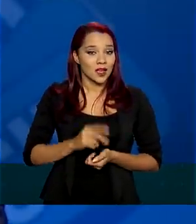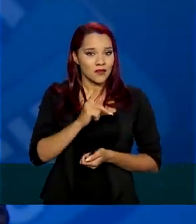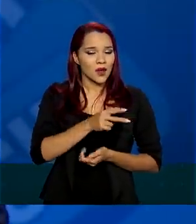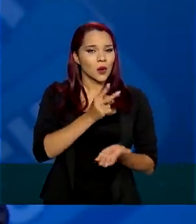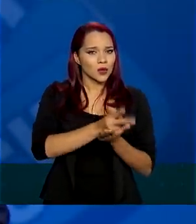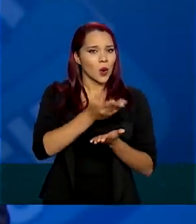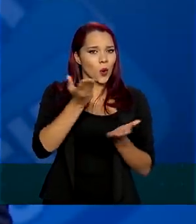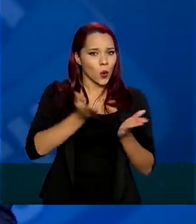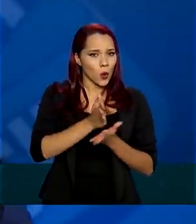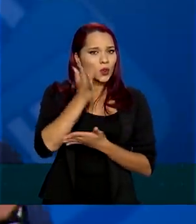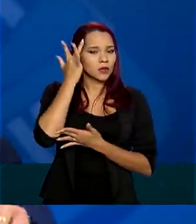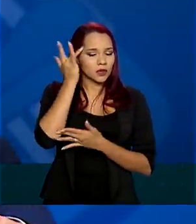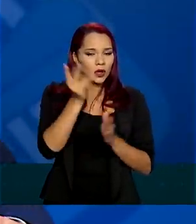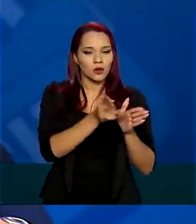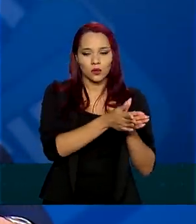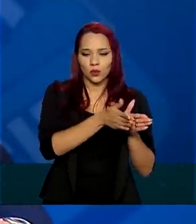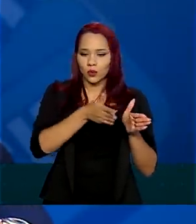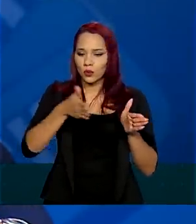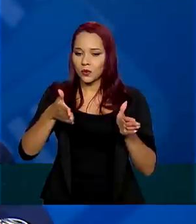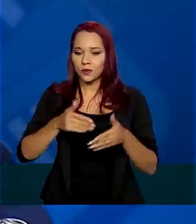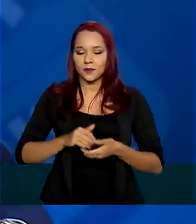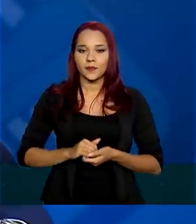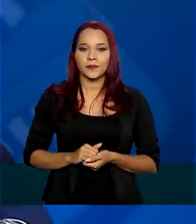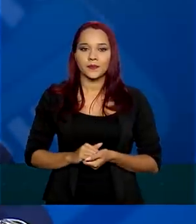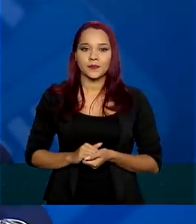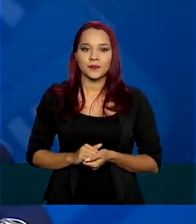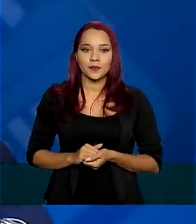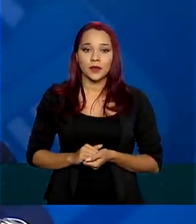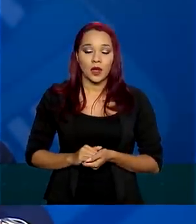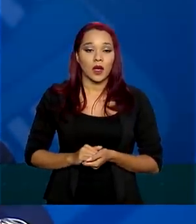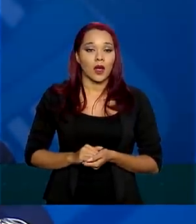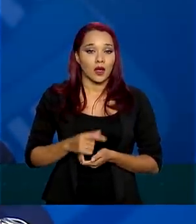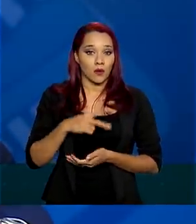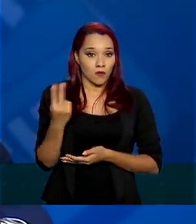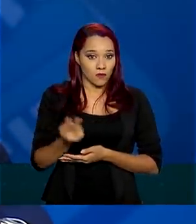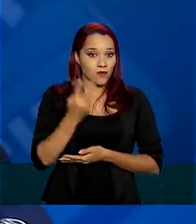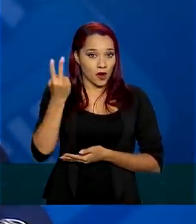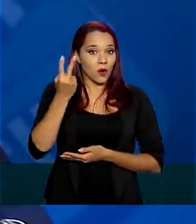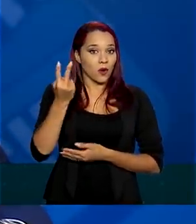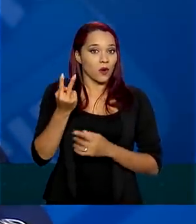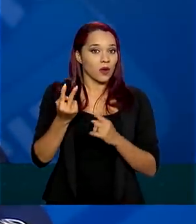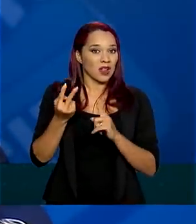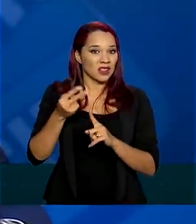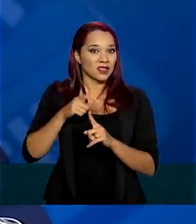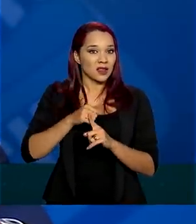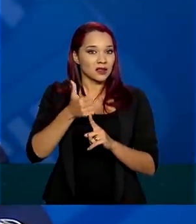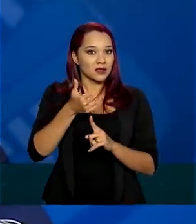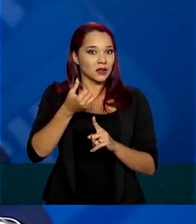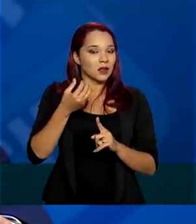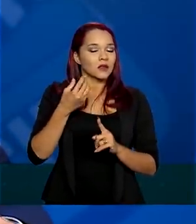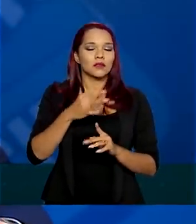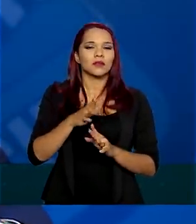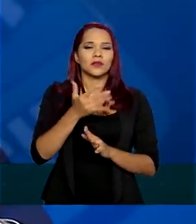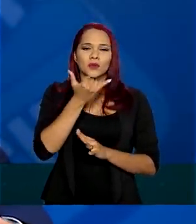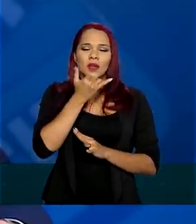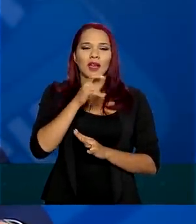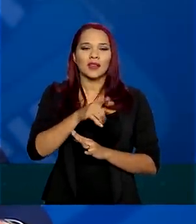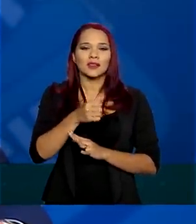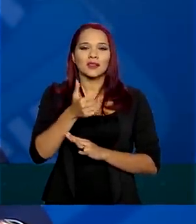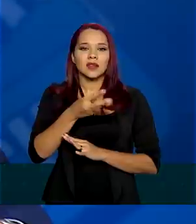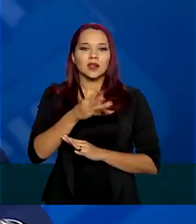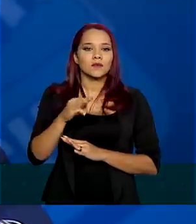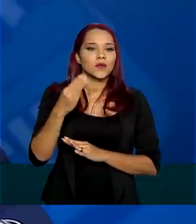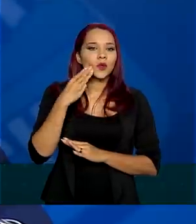dia de hoje e amanhã. O custo desse atendimento, essas 3 milhões, perdão, as 3 milhões e